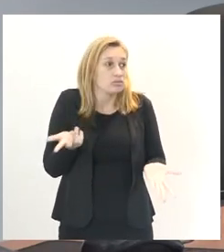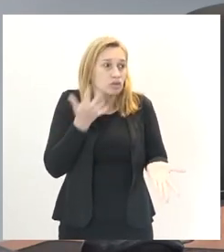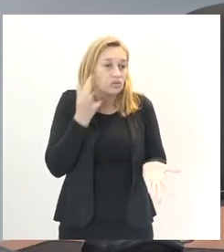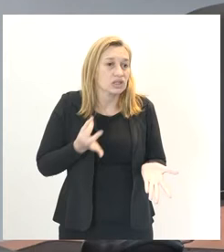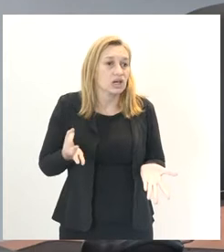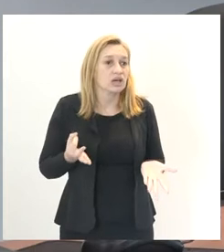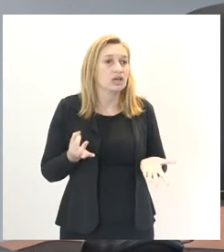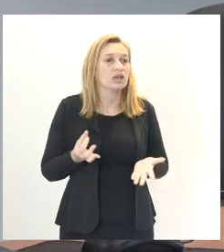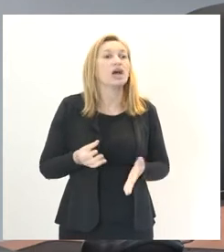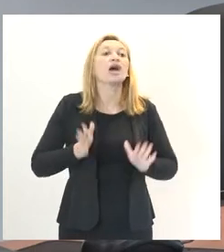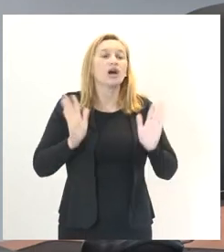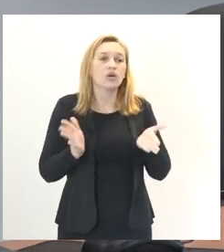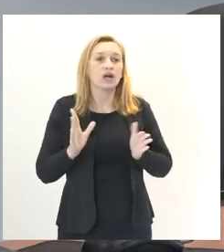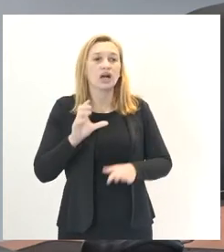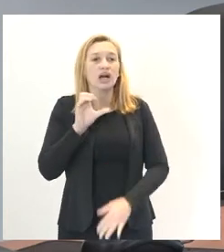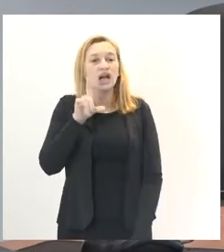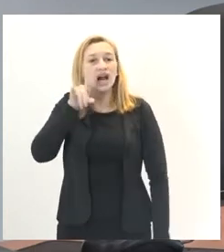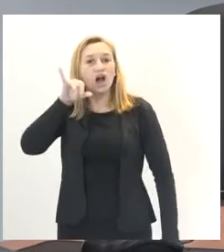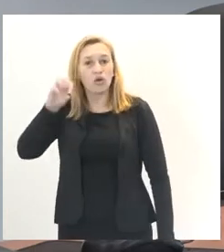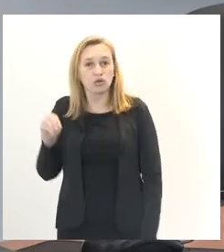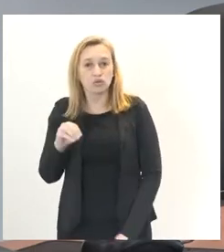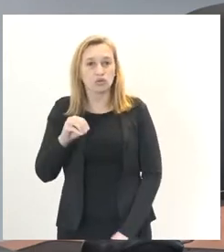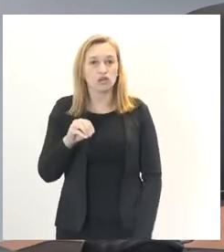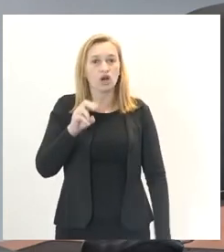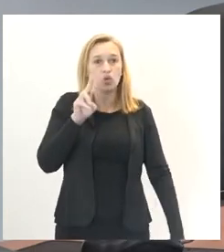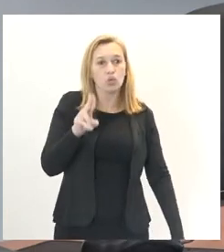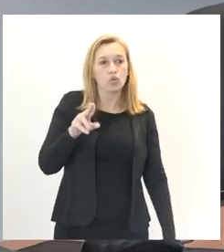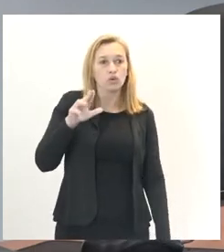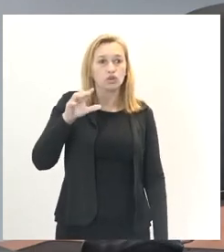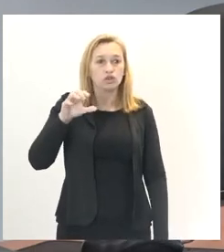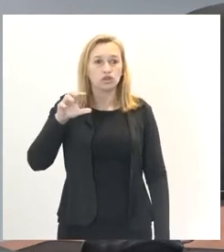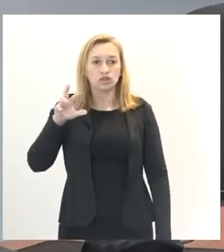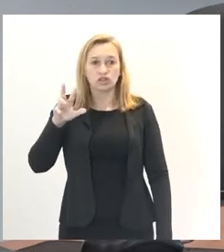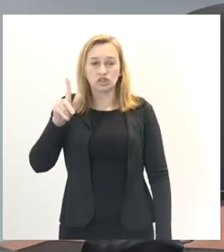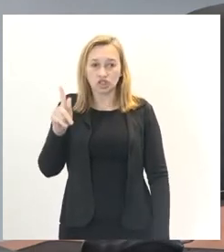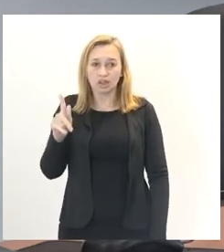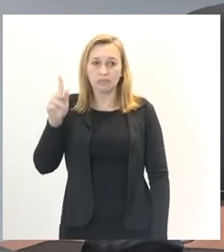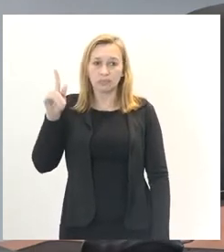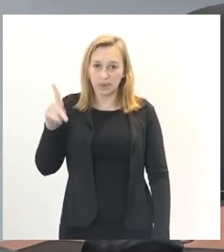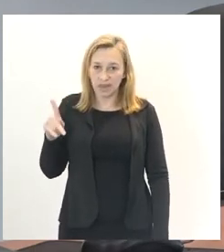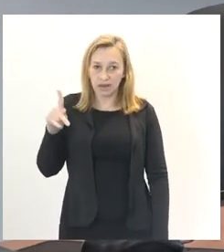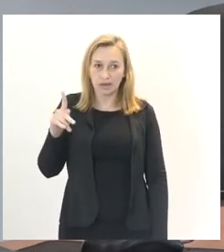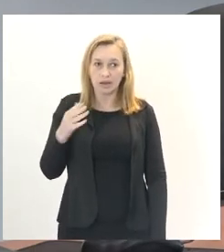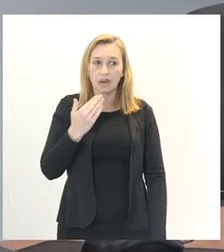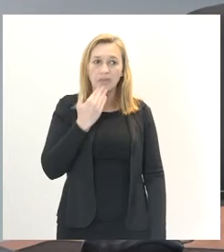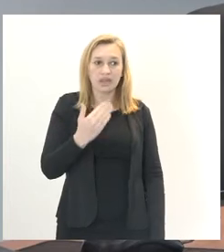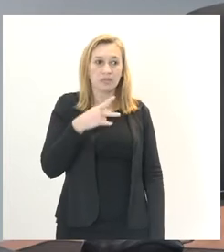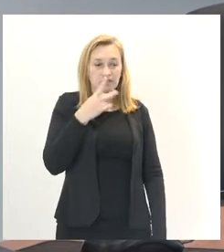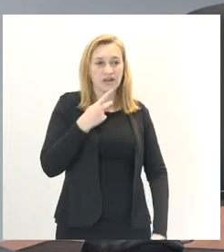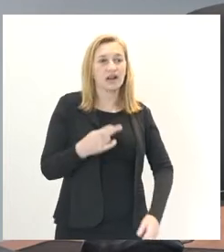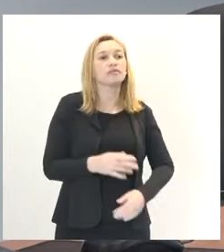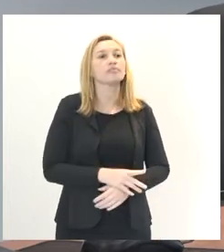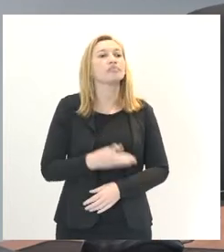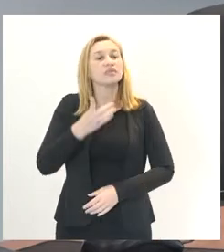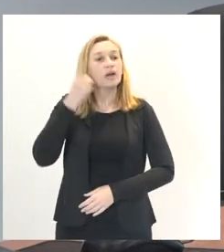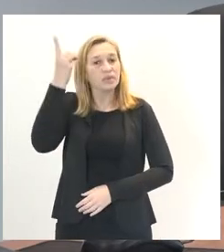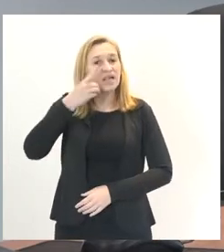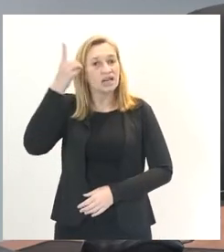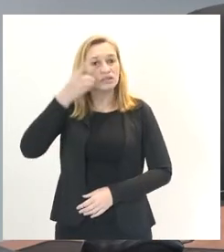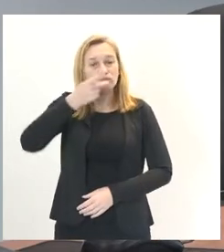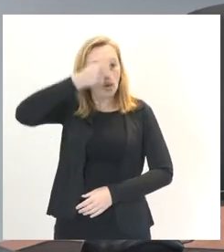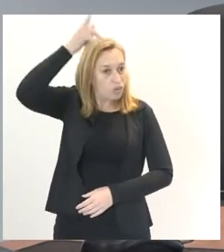passar a palavra para Cláudio da UGT, Cláudio Rocha. Cláudio Rocha da UGT. Deputado Paulo Ramos,